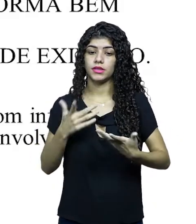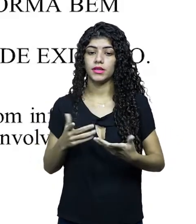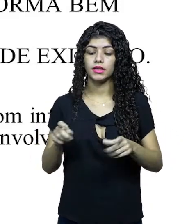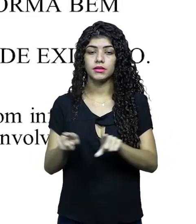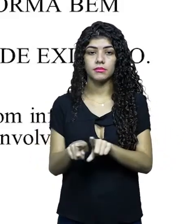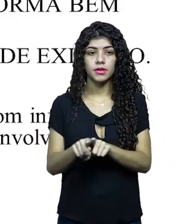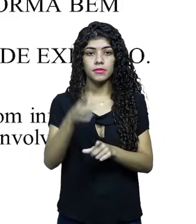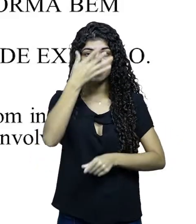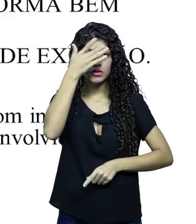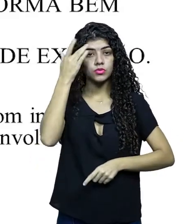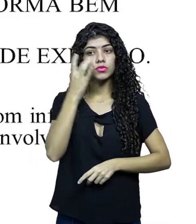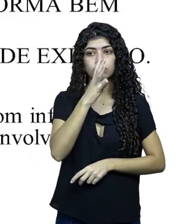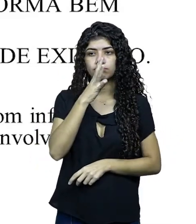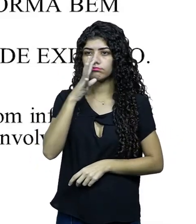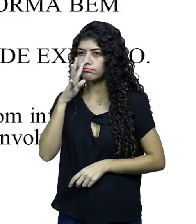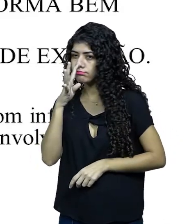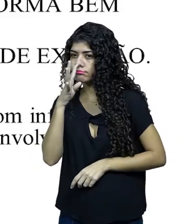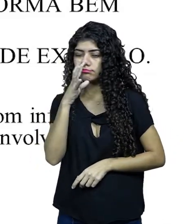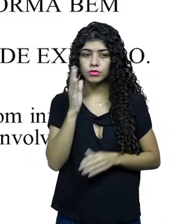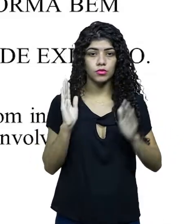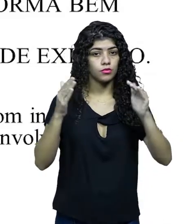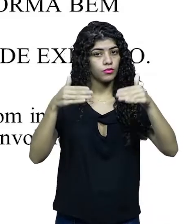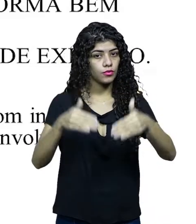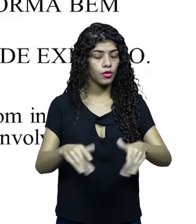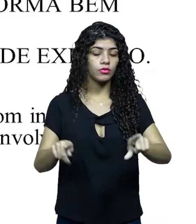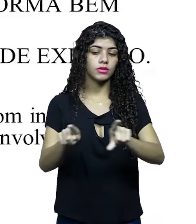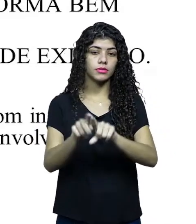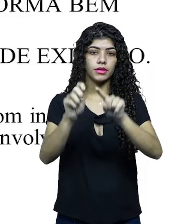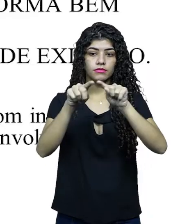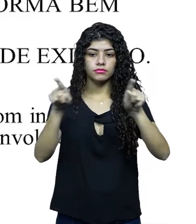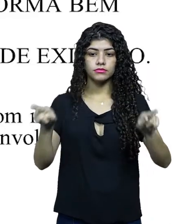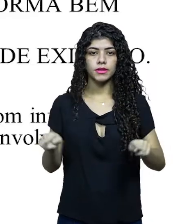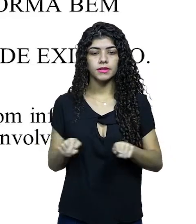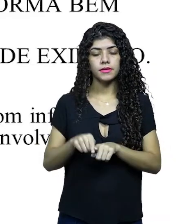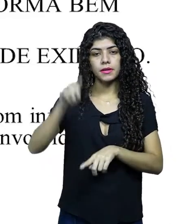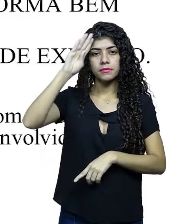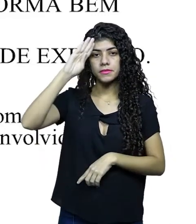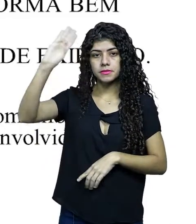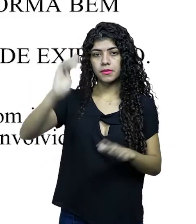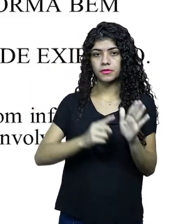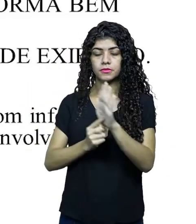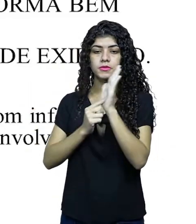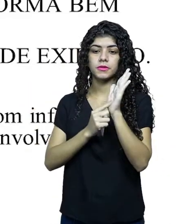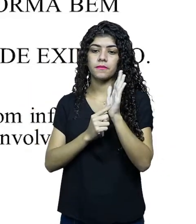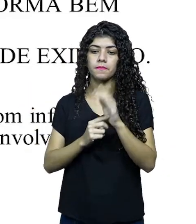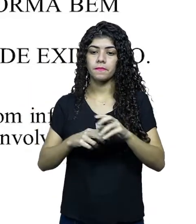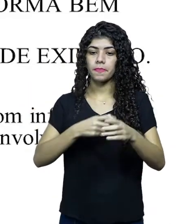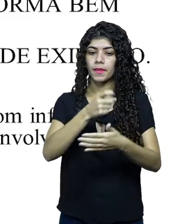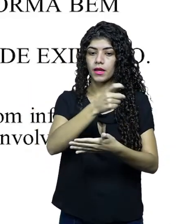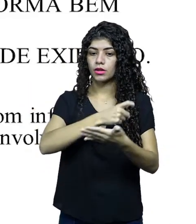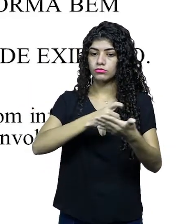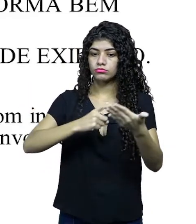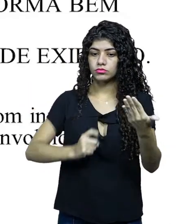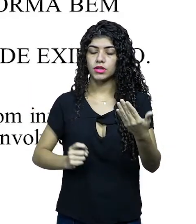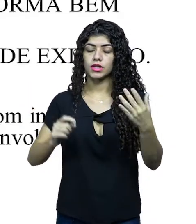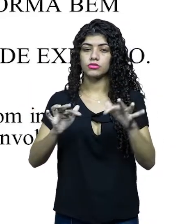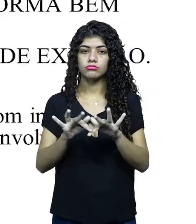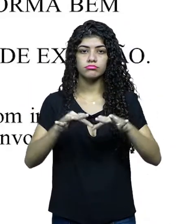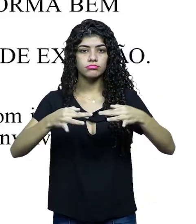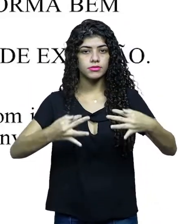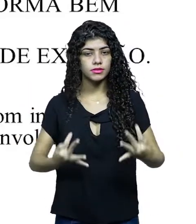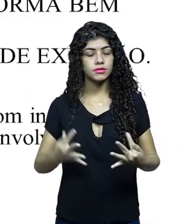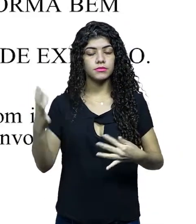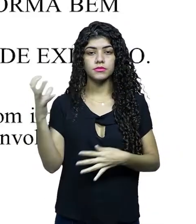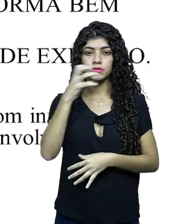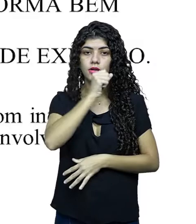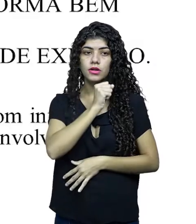O público-alvo, de forma bem genérica. E janela principal de exibição. É um texto sucinto, mas com